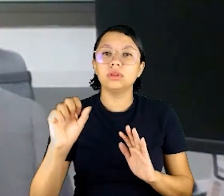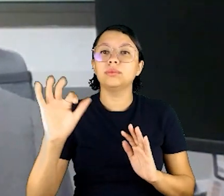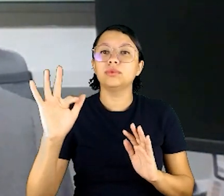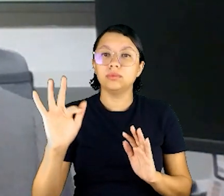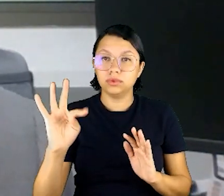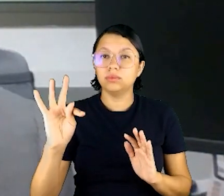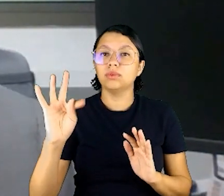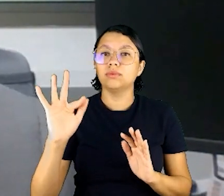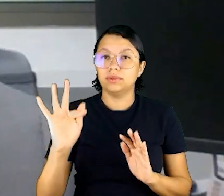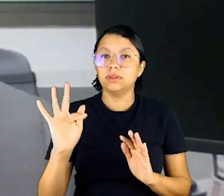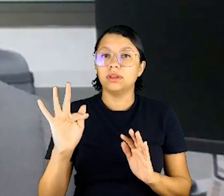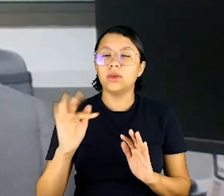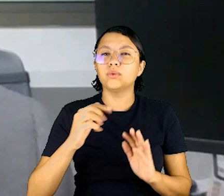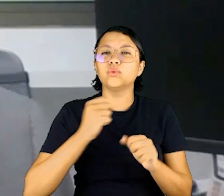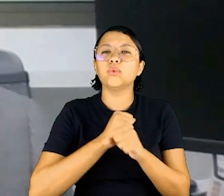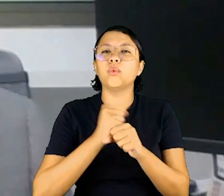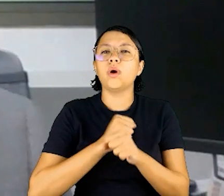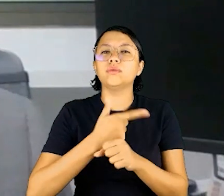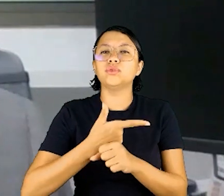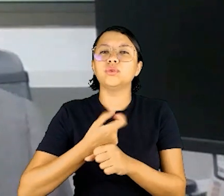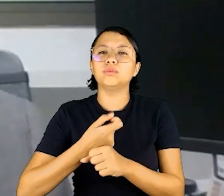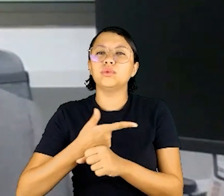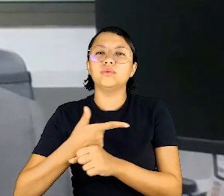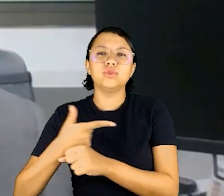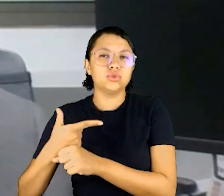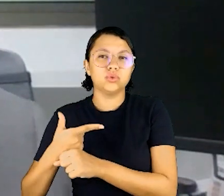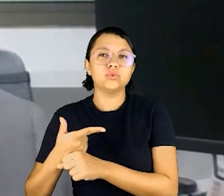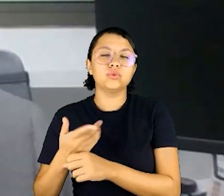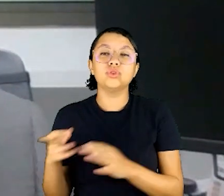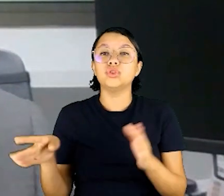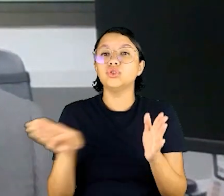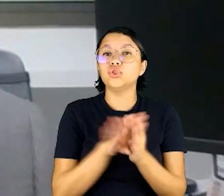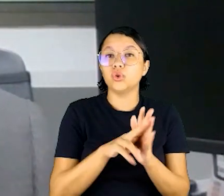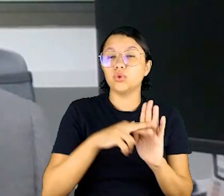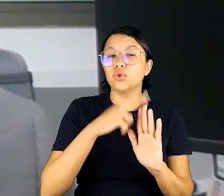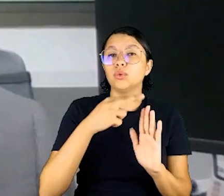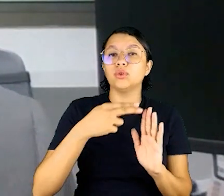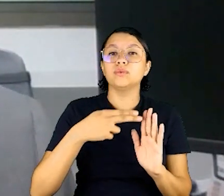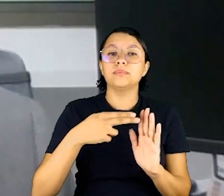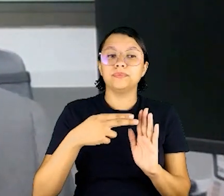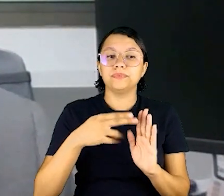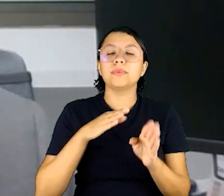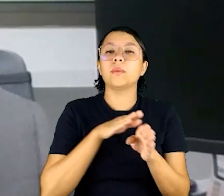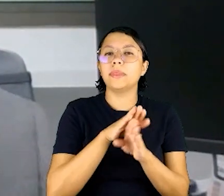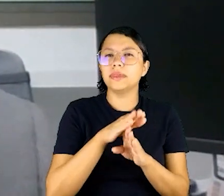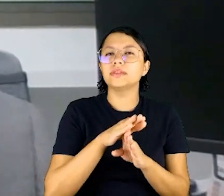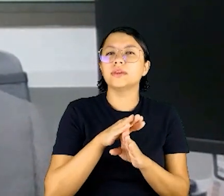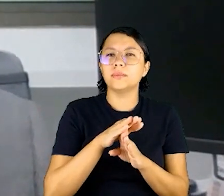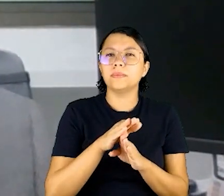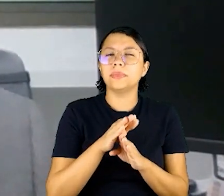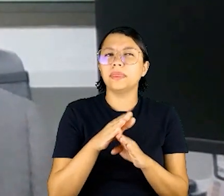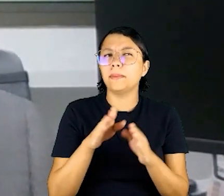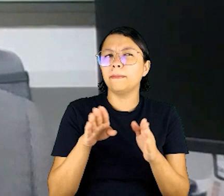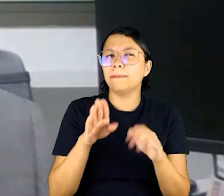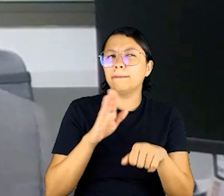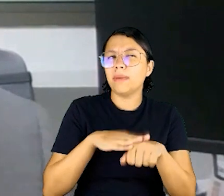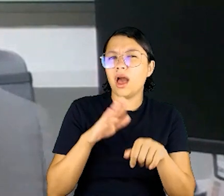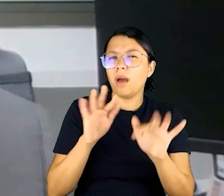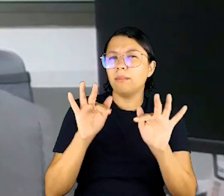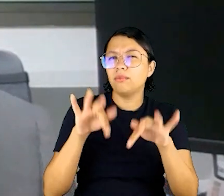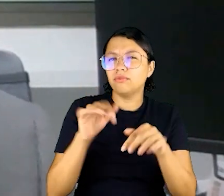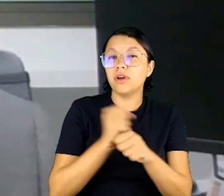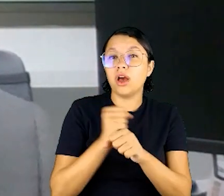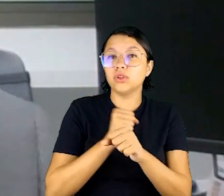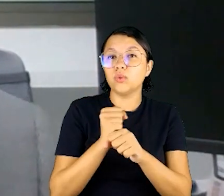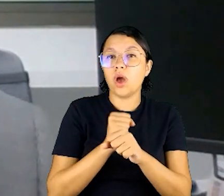Supremo Tribunal Federal, em 2022, veio essa recomendação do CNJ, em 2022, também mais para o fim do ano,